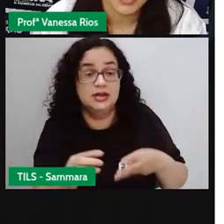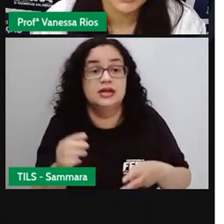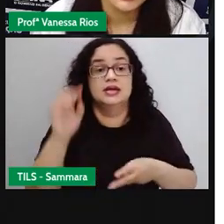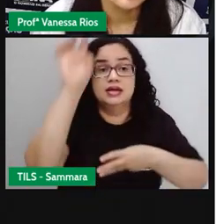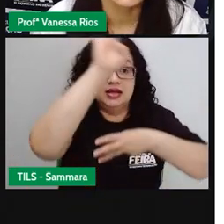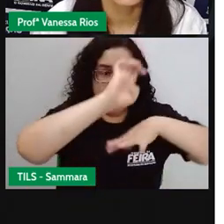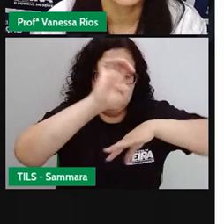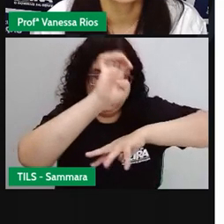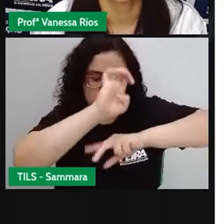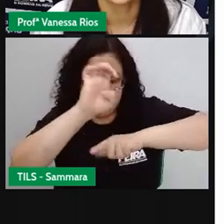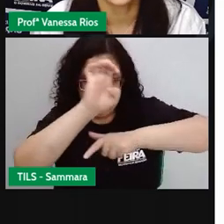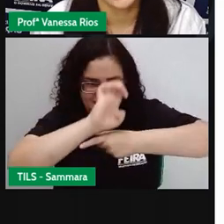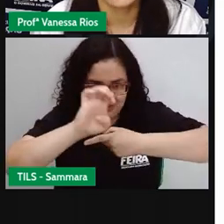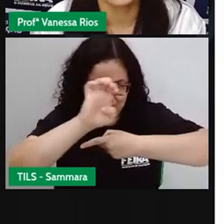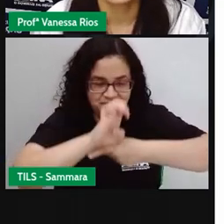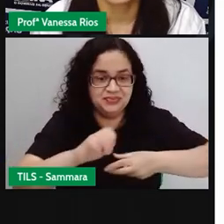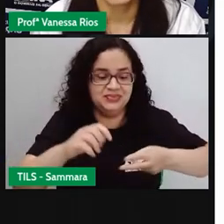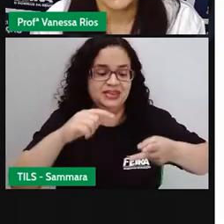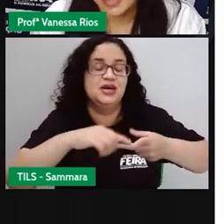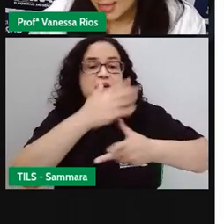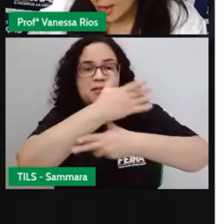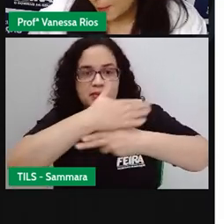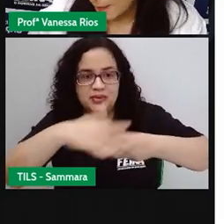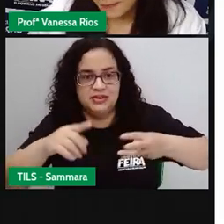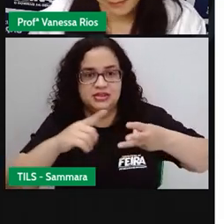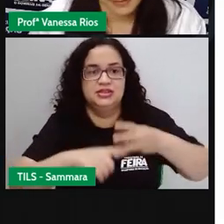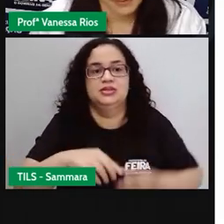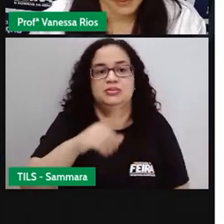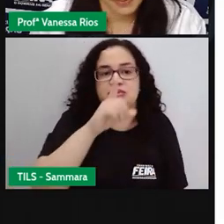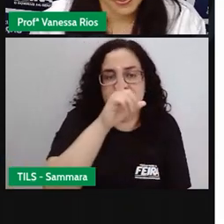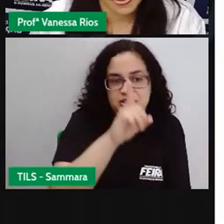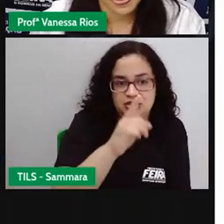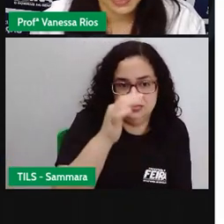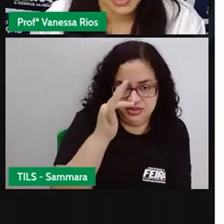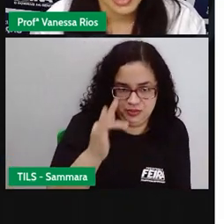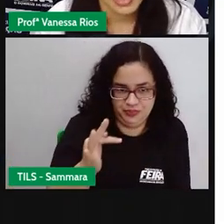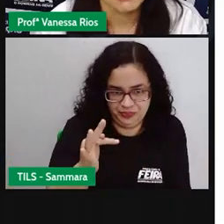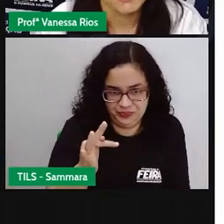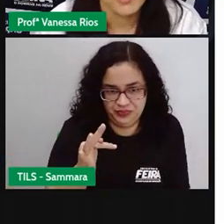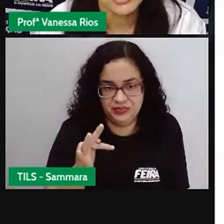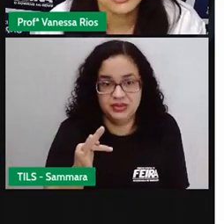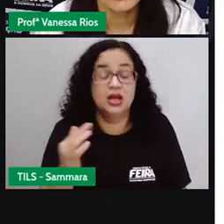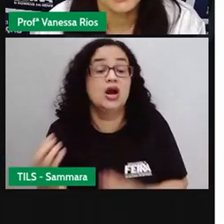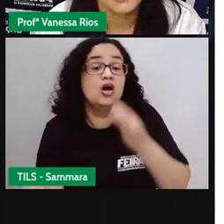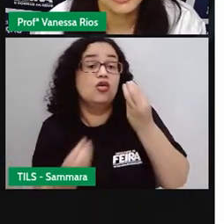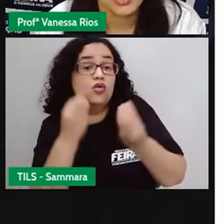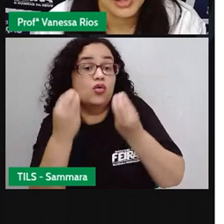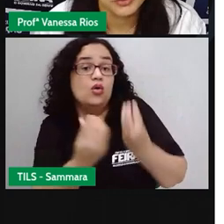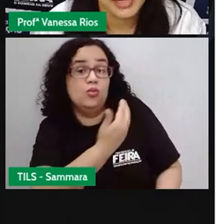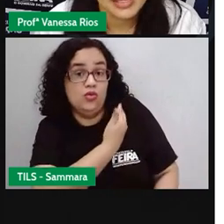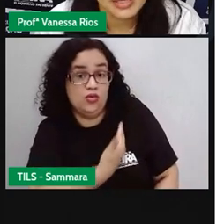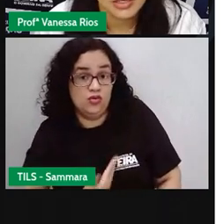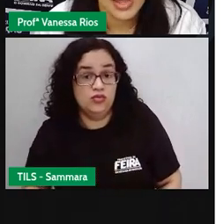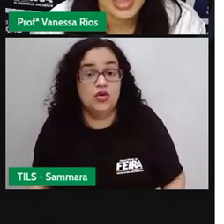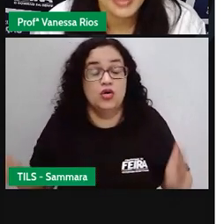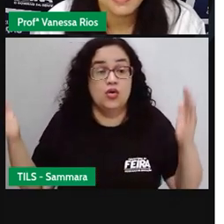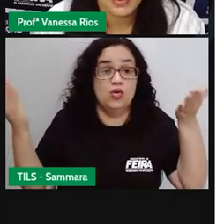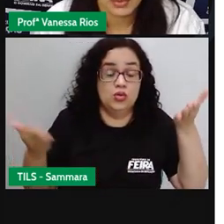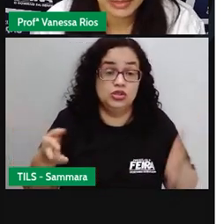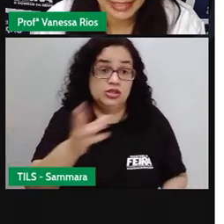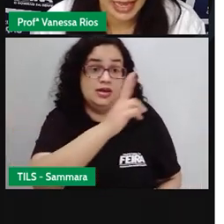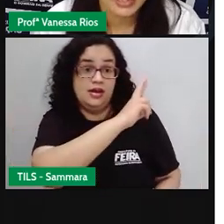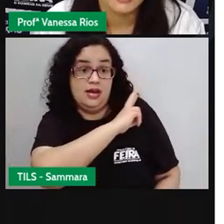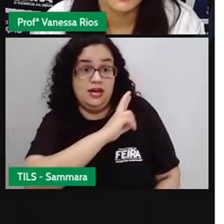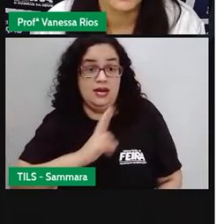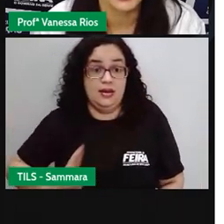município e também em distrito federal. A forma de governo atual do Brasil é a